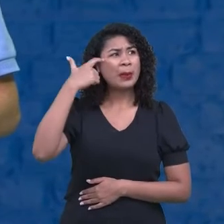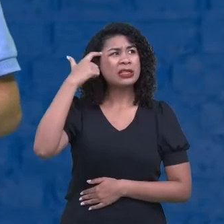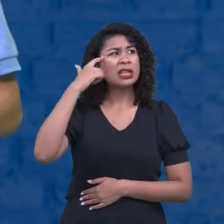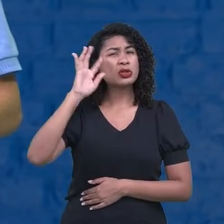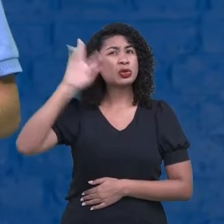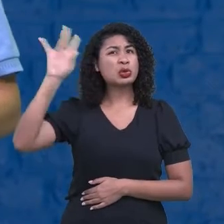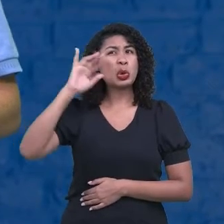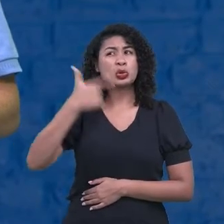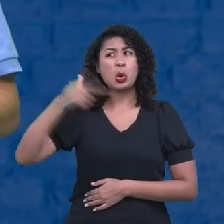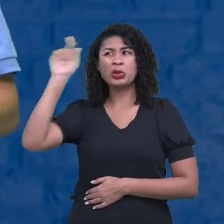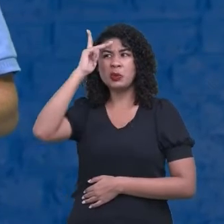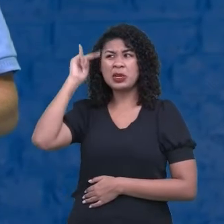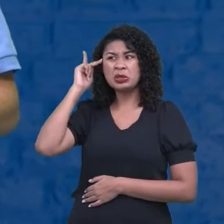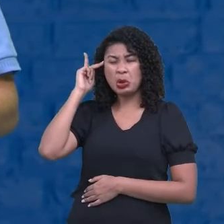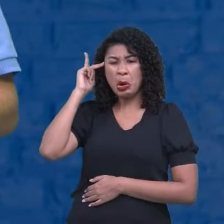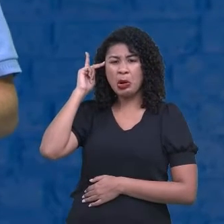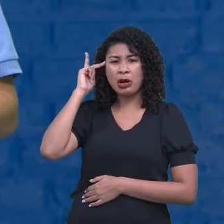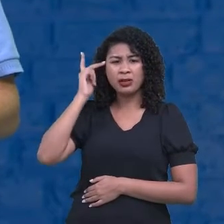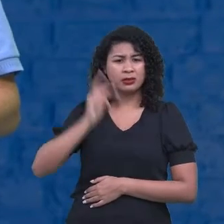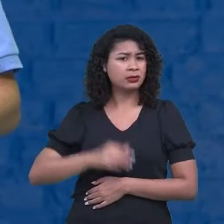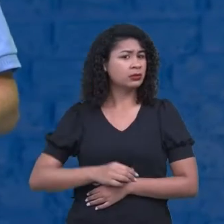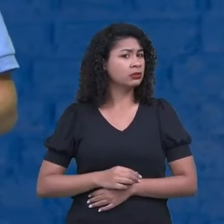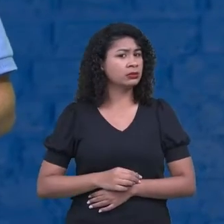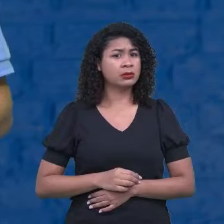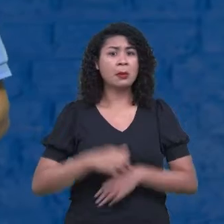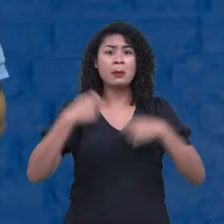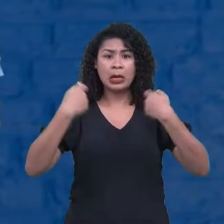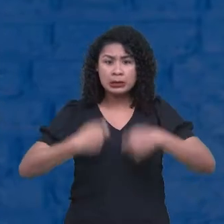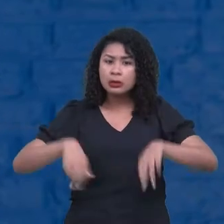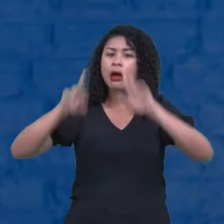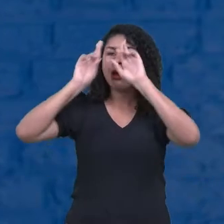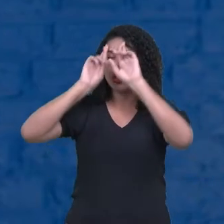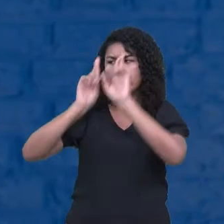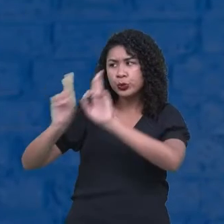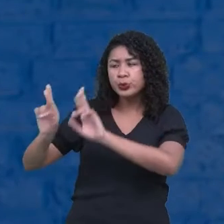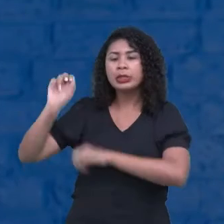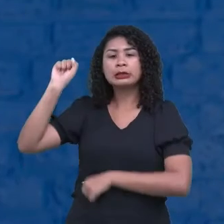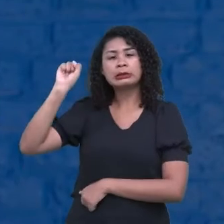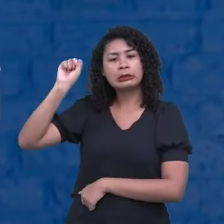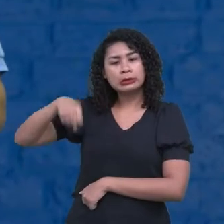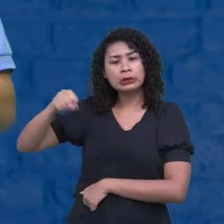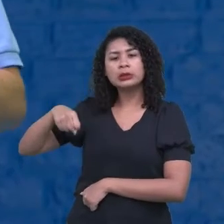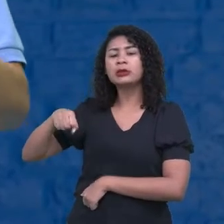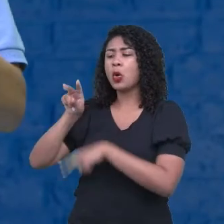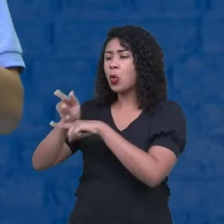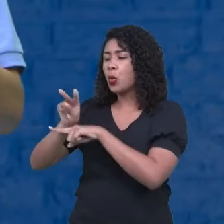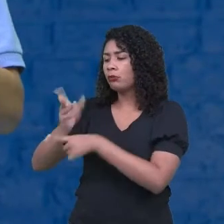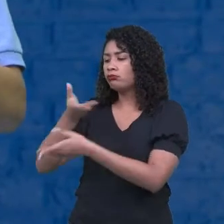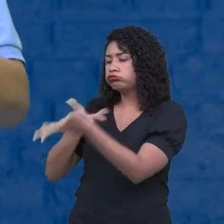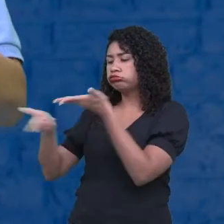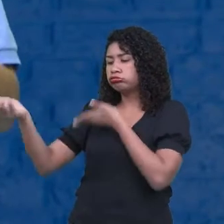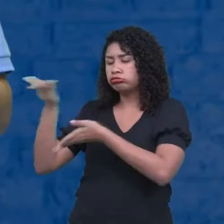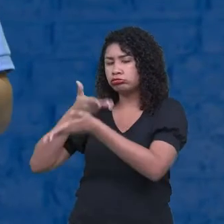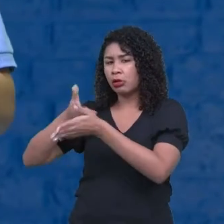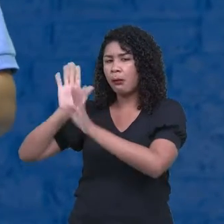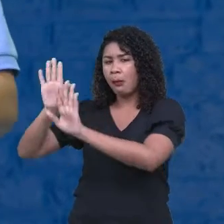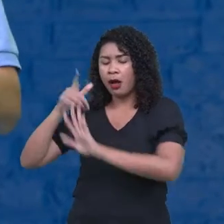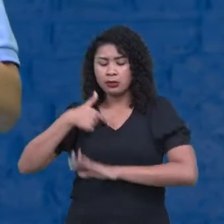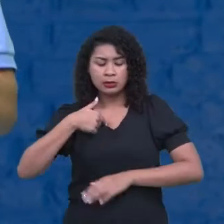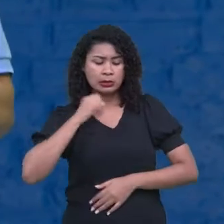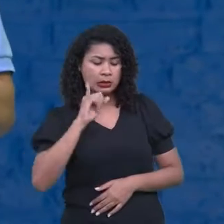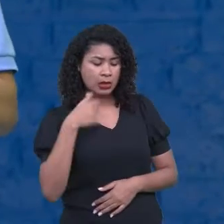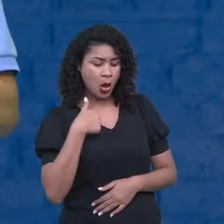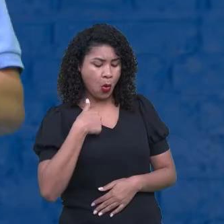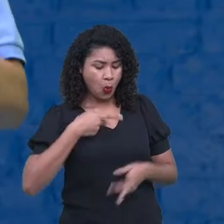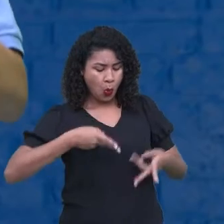outros. Nós temos que ter o quê? O respeito, cuidar do outro, né? E a partir daí, quando eu me conheço, eu sei do que eu